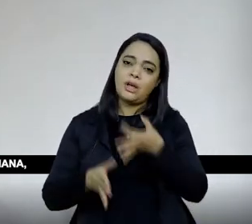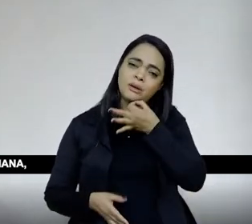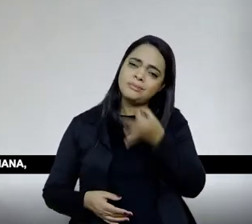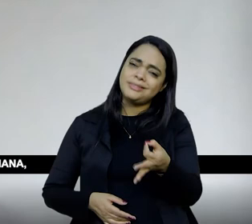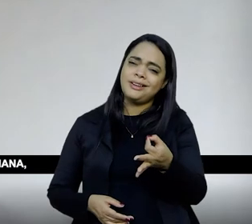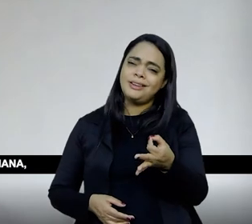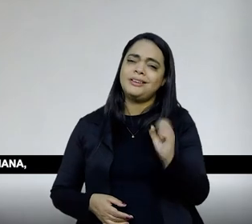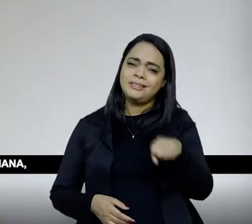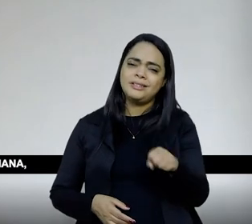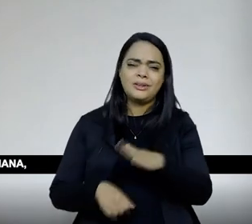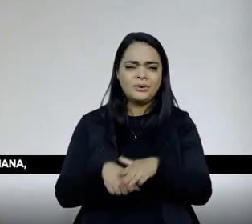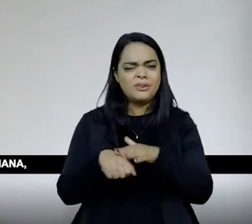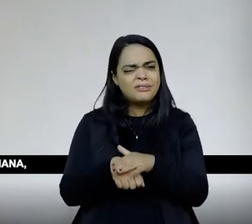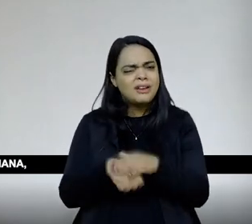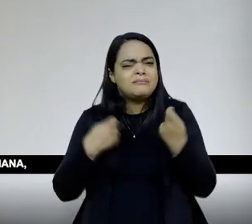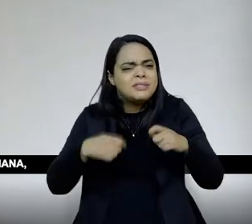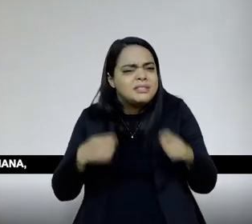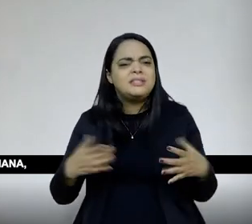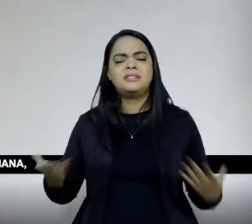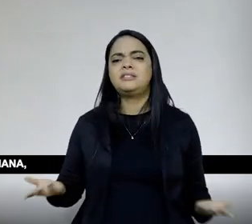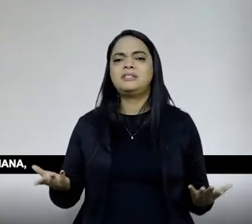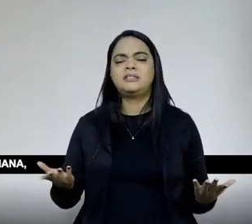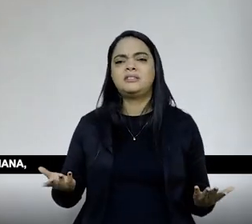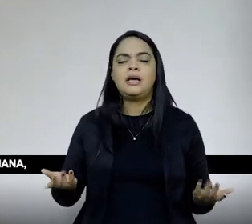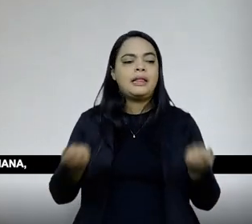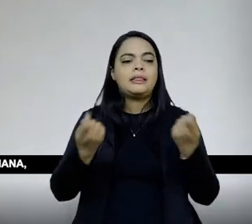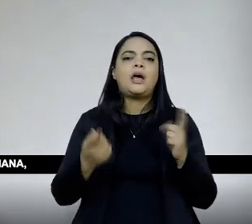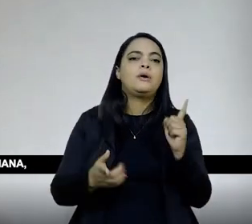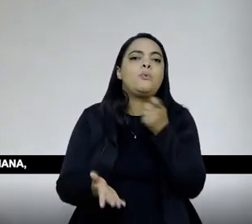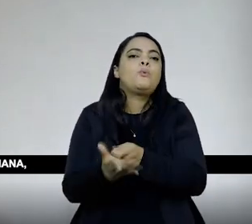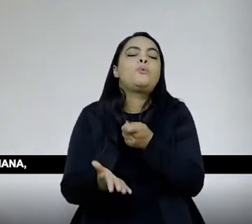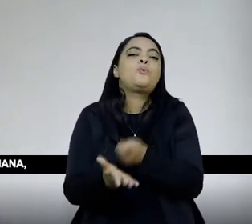conversar, não custa nada, e não precisa ser necessariamente